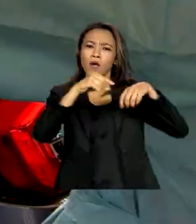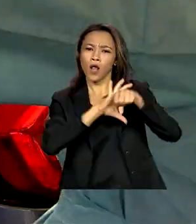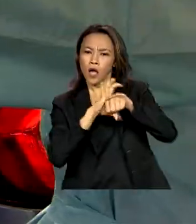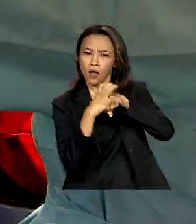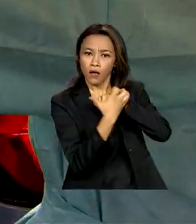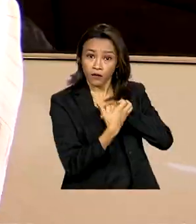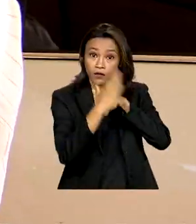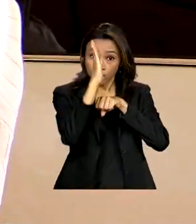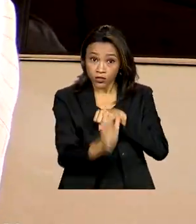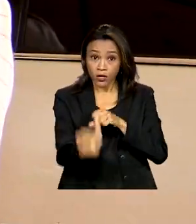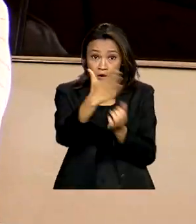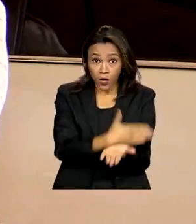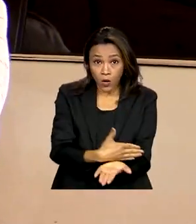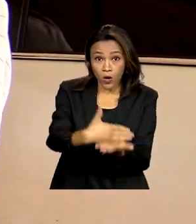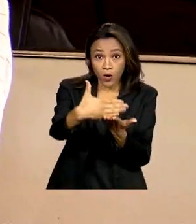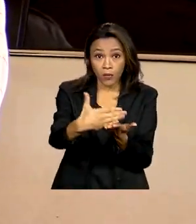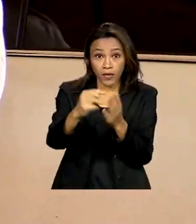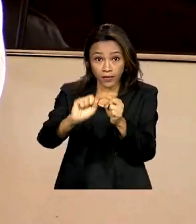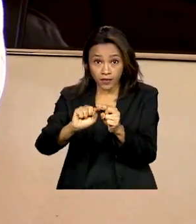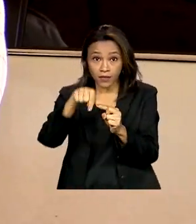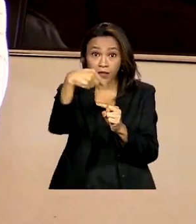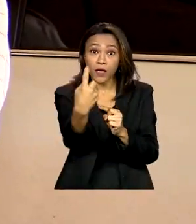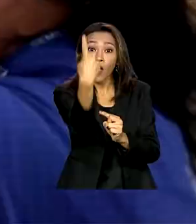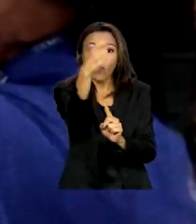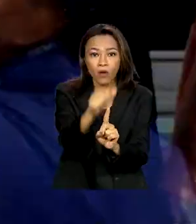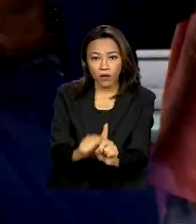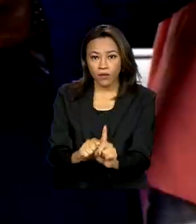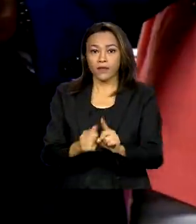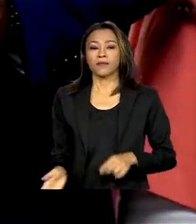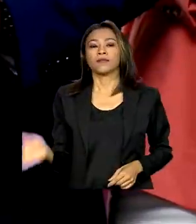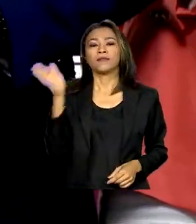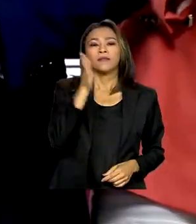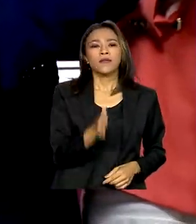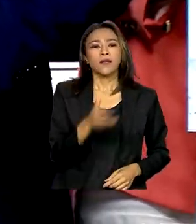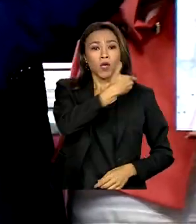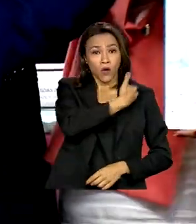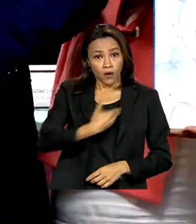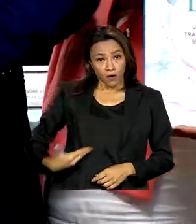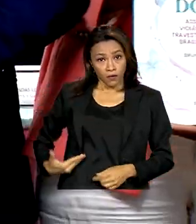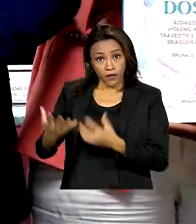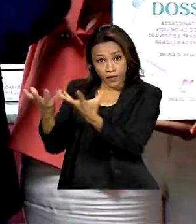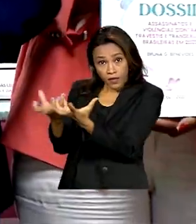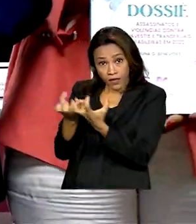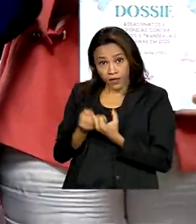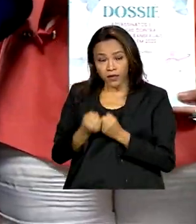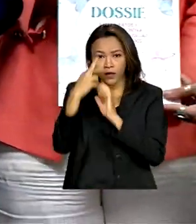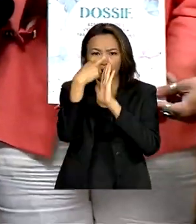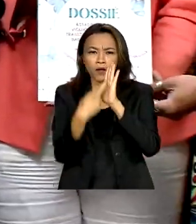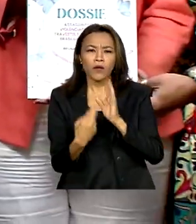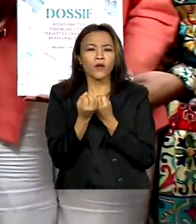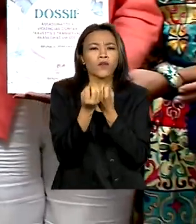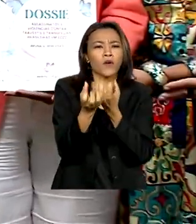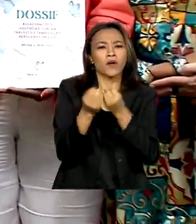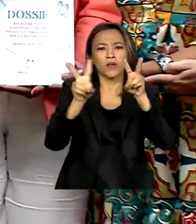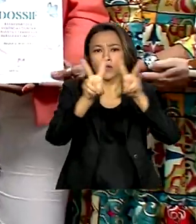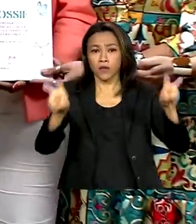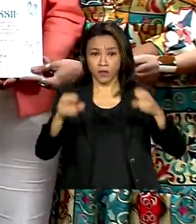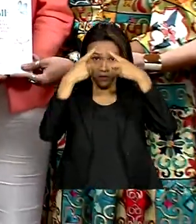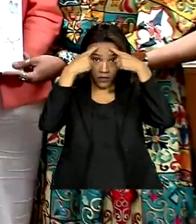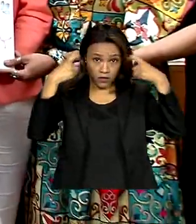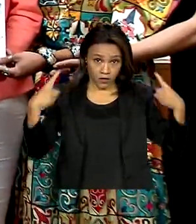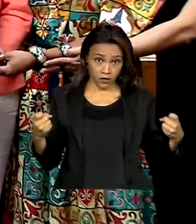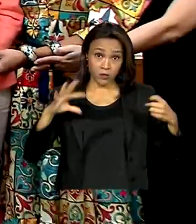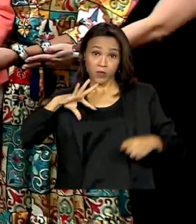começam a ser aplicadas daqui a um mês. Governo recebe relatório com dados da violência contra